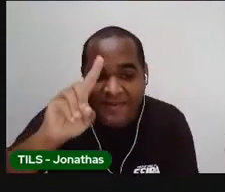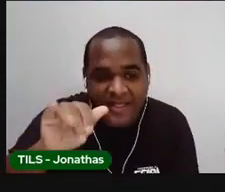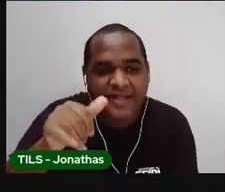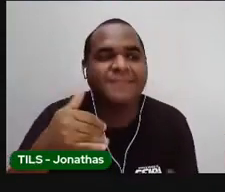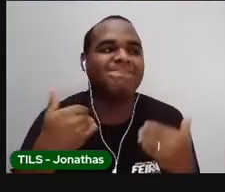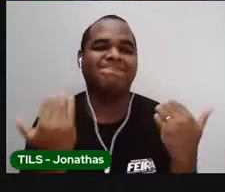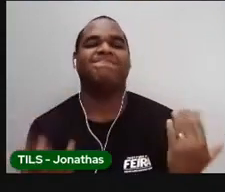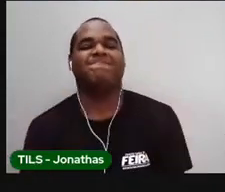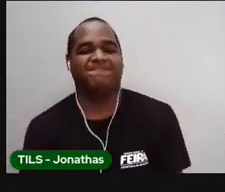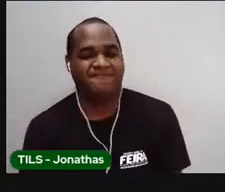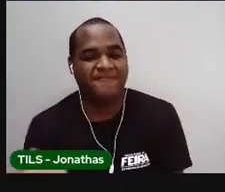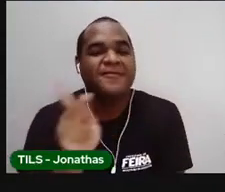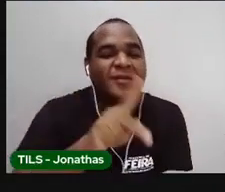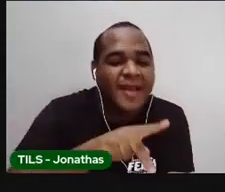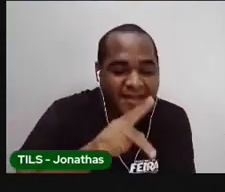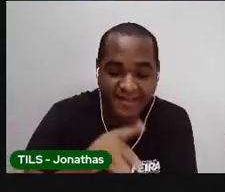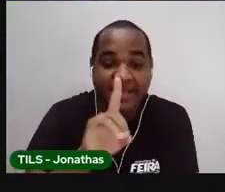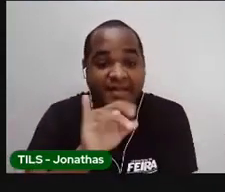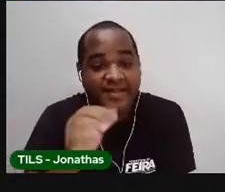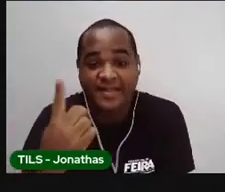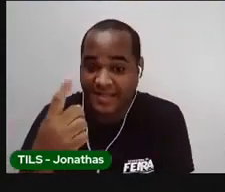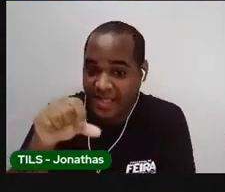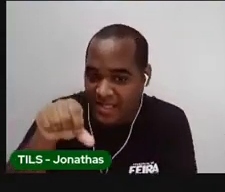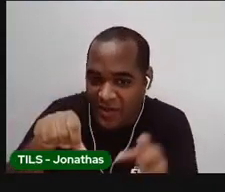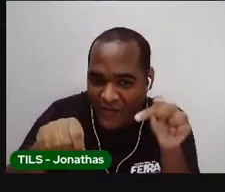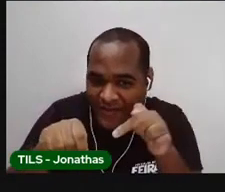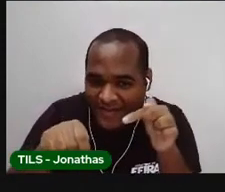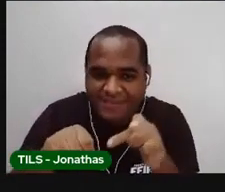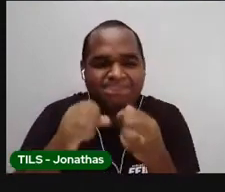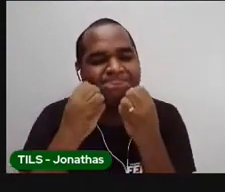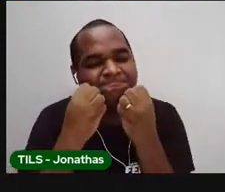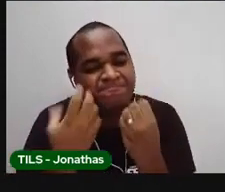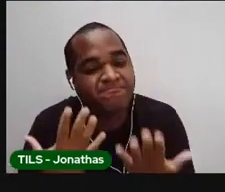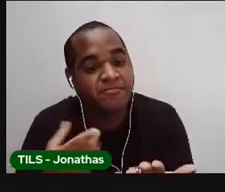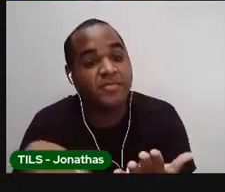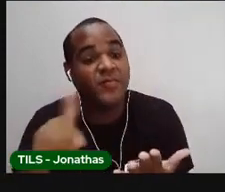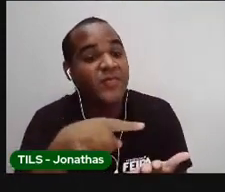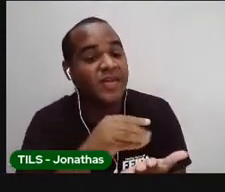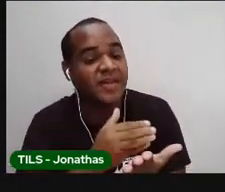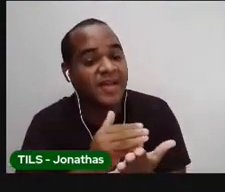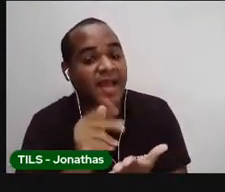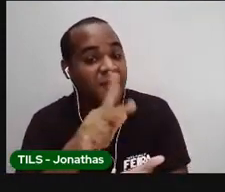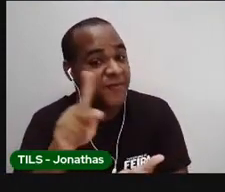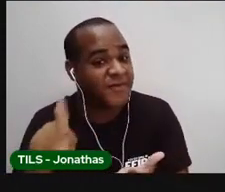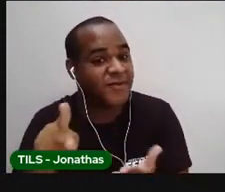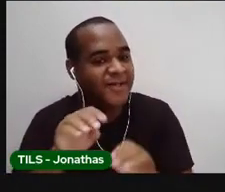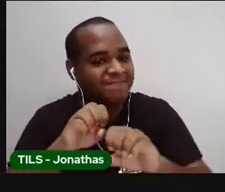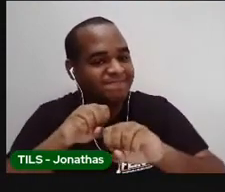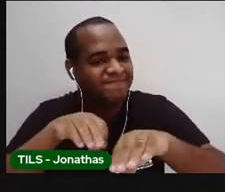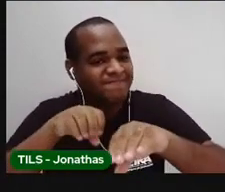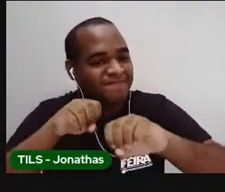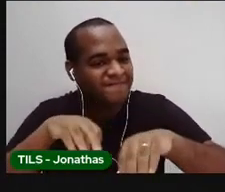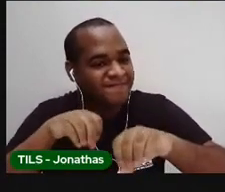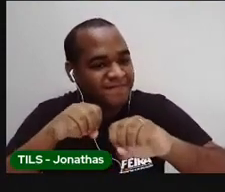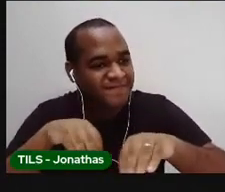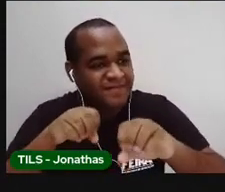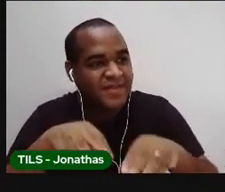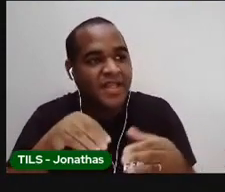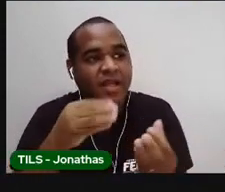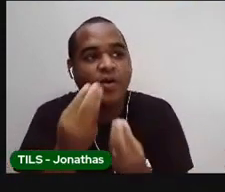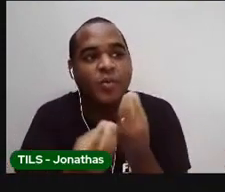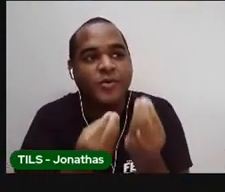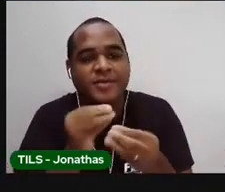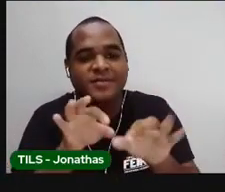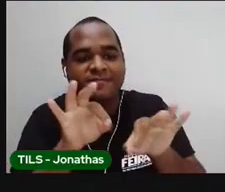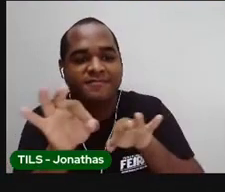Isso mesmo, dia 19. E agora, a Prózinha vai ensinar para vocês como é que a gente faz para